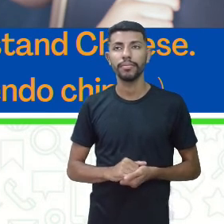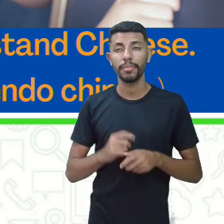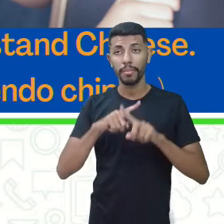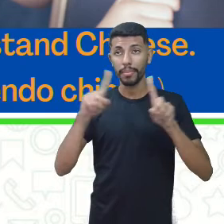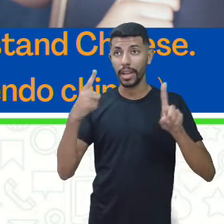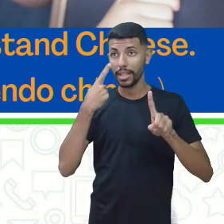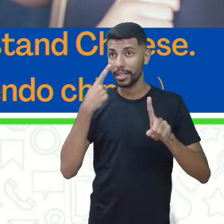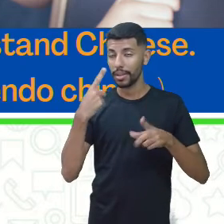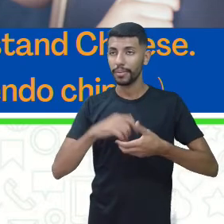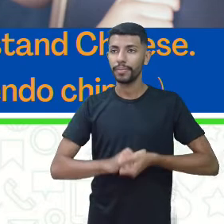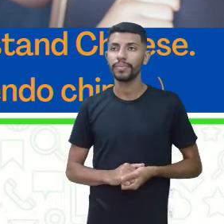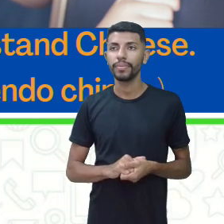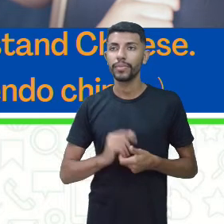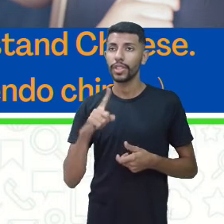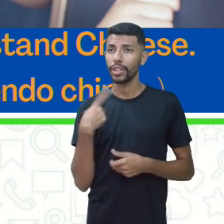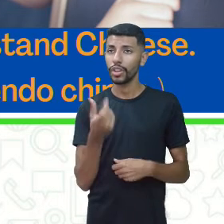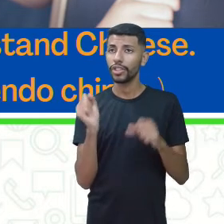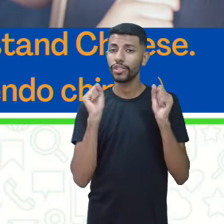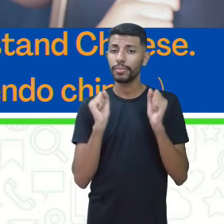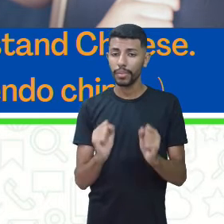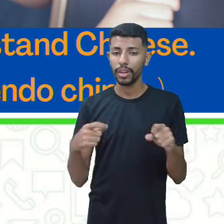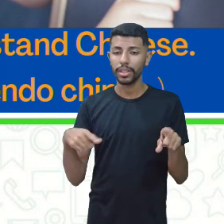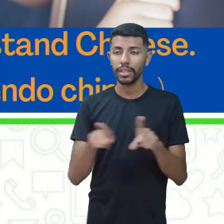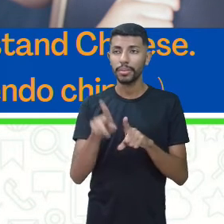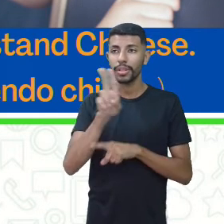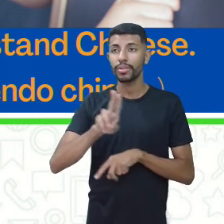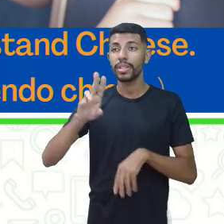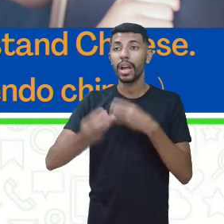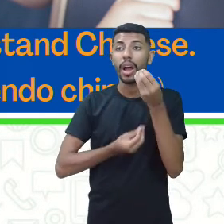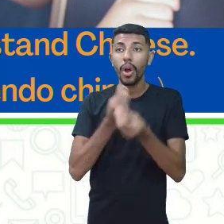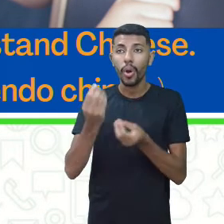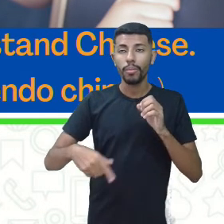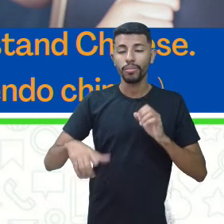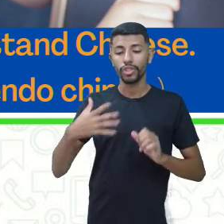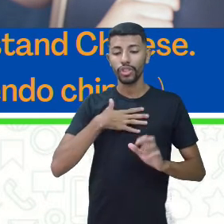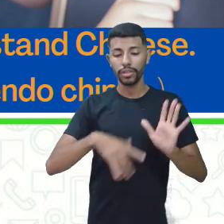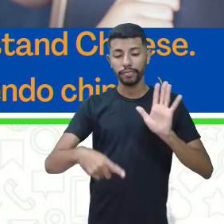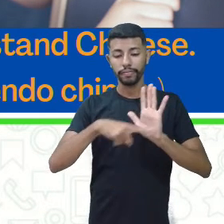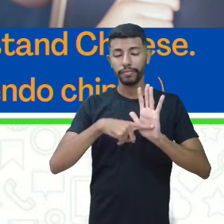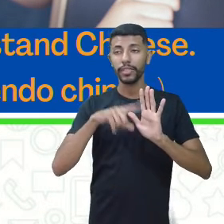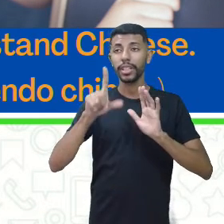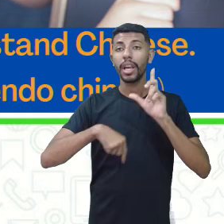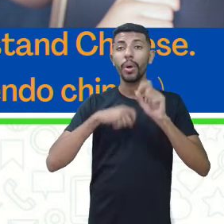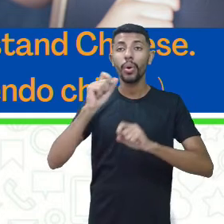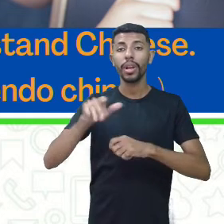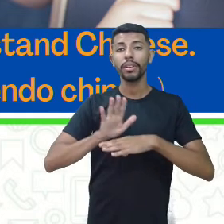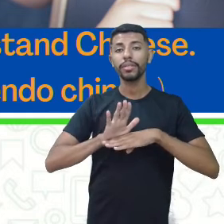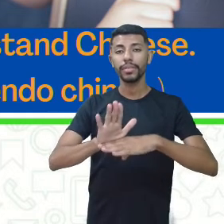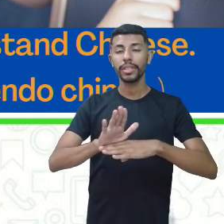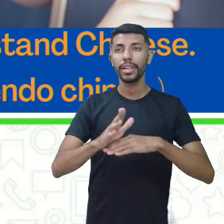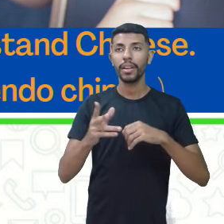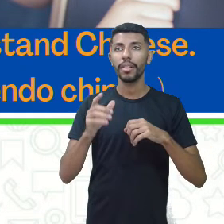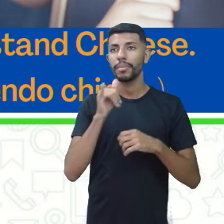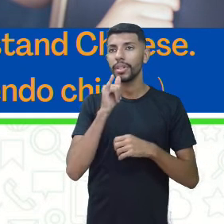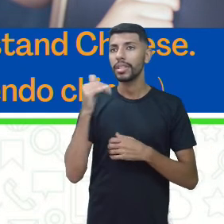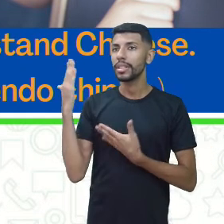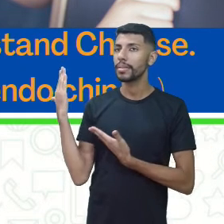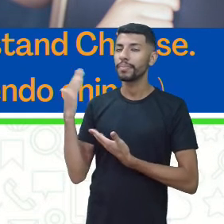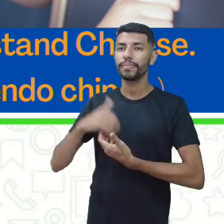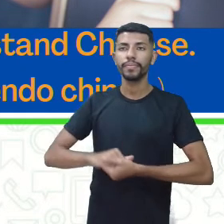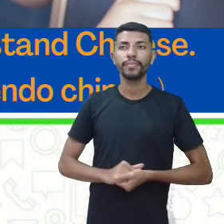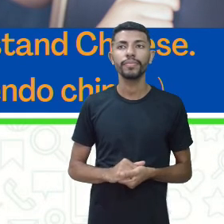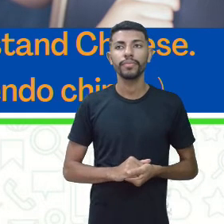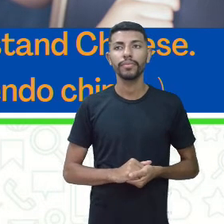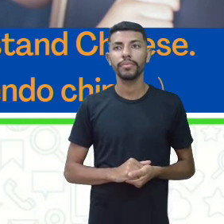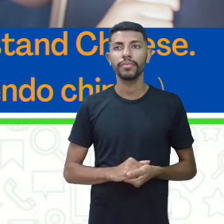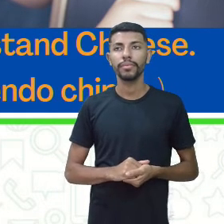Porém, a gente pode usar ele aqui também, ó. De uma forma negativa, em que eles são auxiliares. He does not like chocolate. Ele está